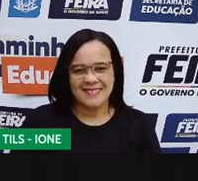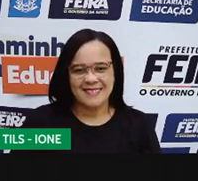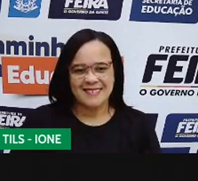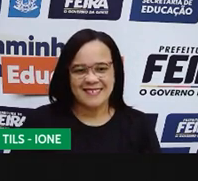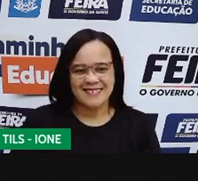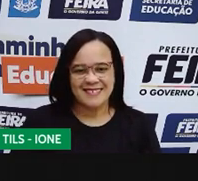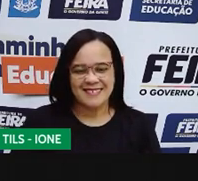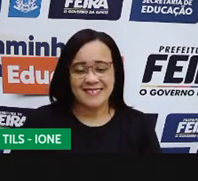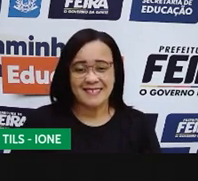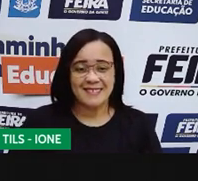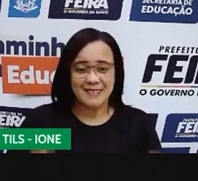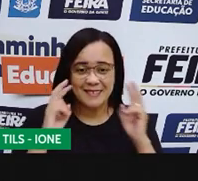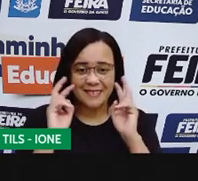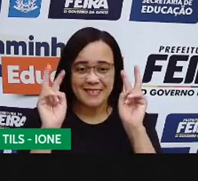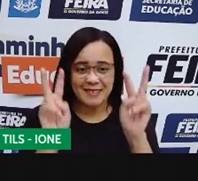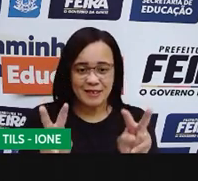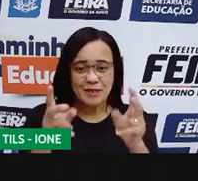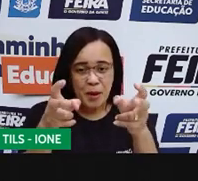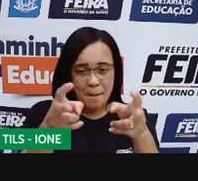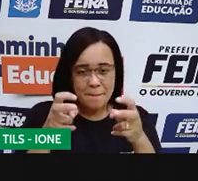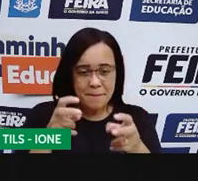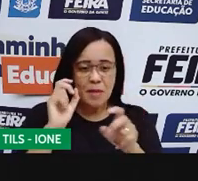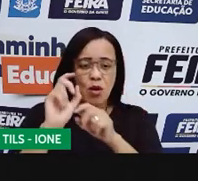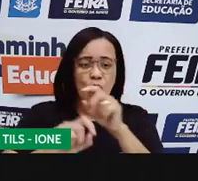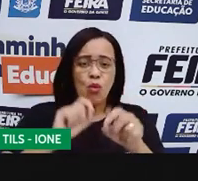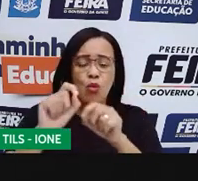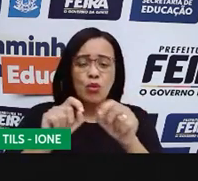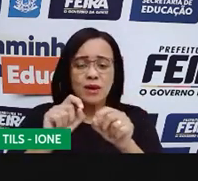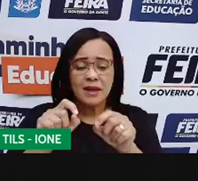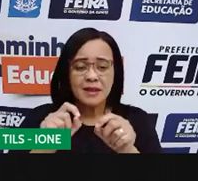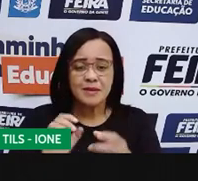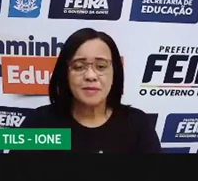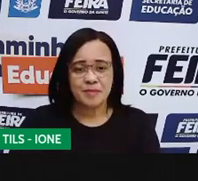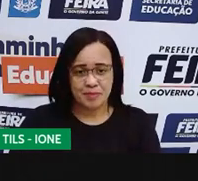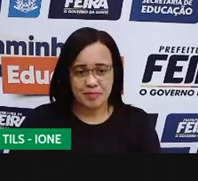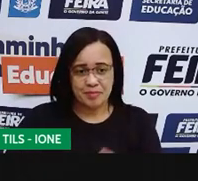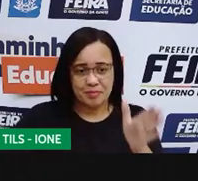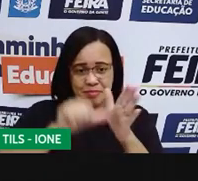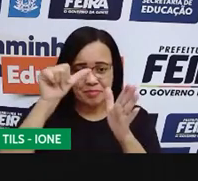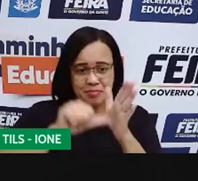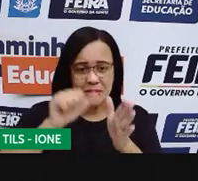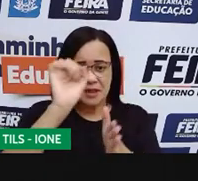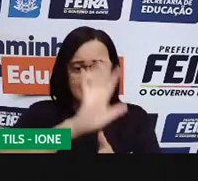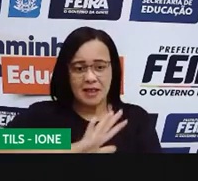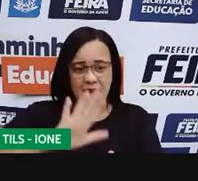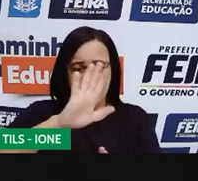Vocês conseguem perceber, nessa primeira imagem,